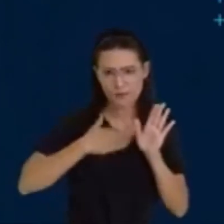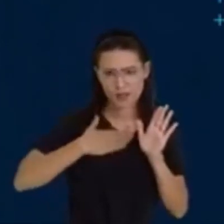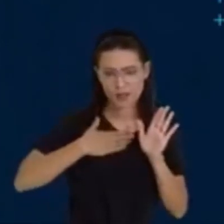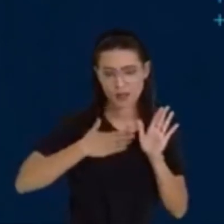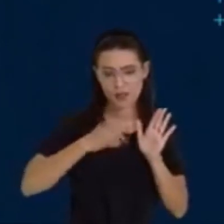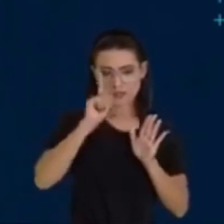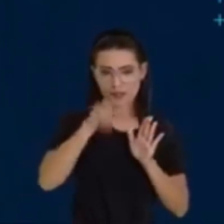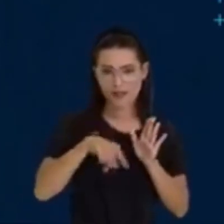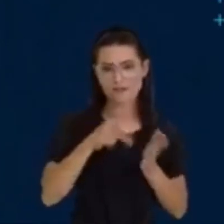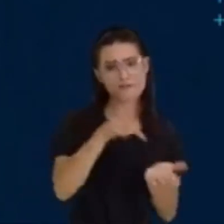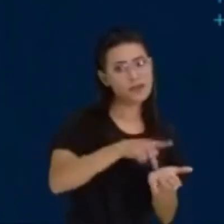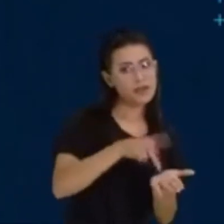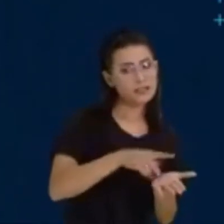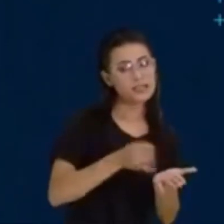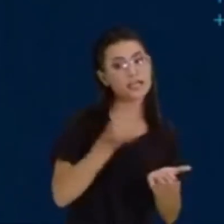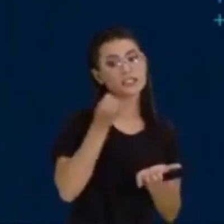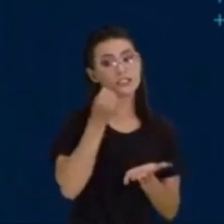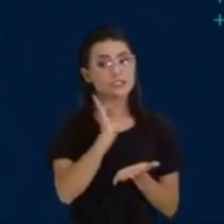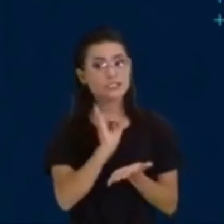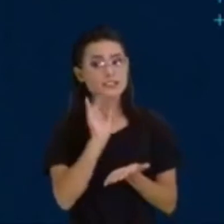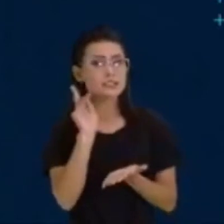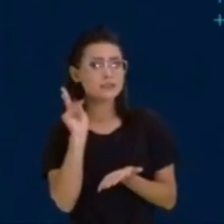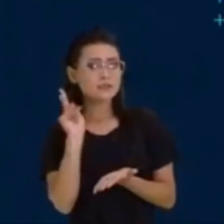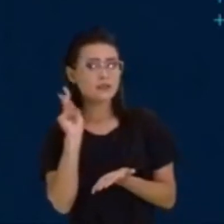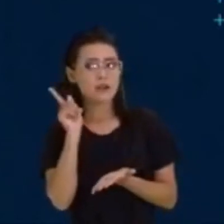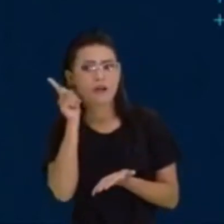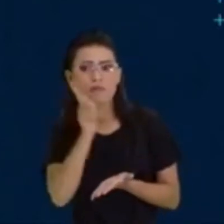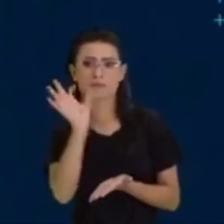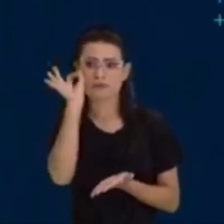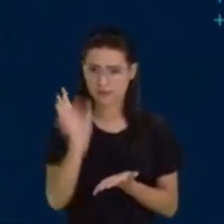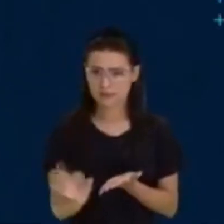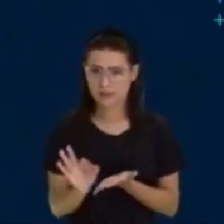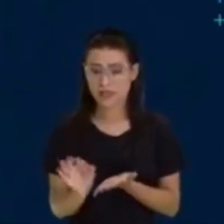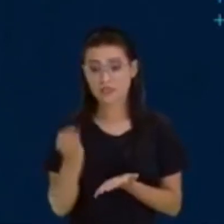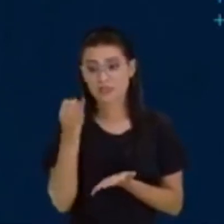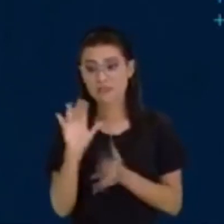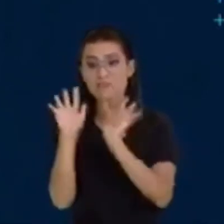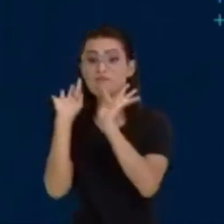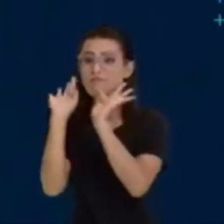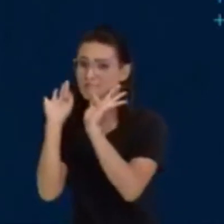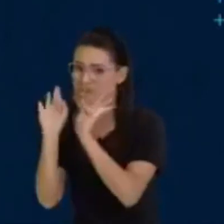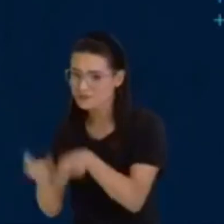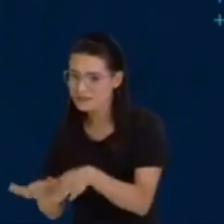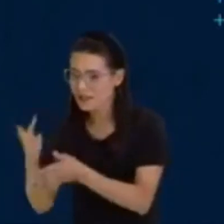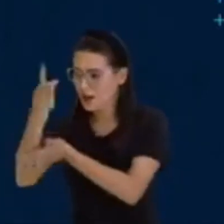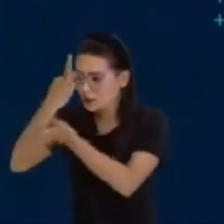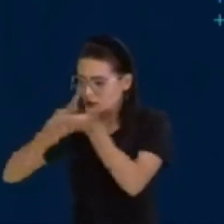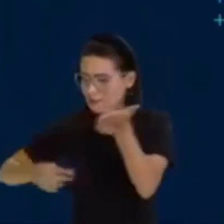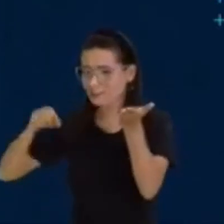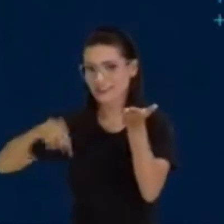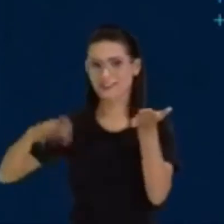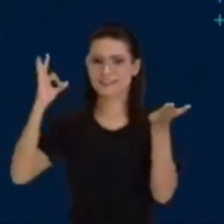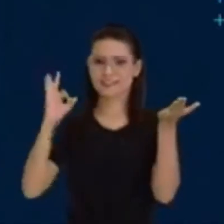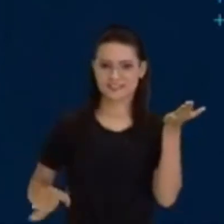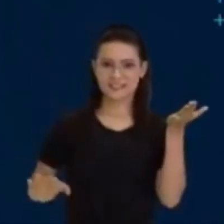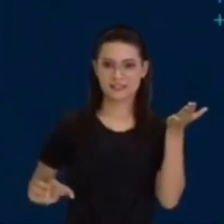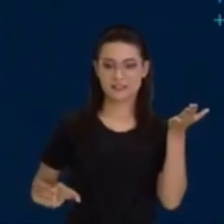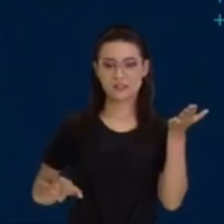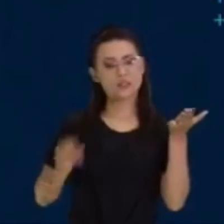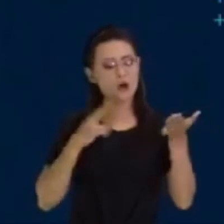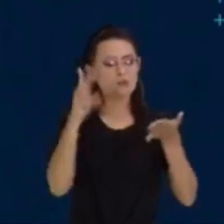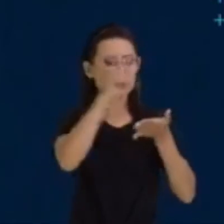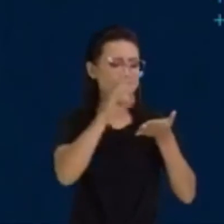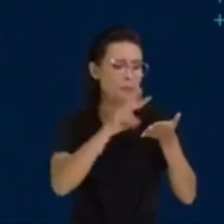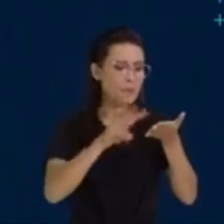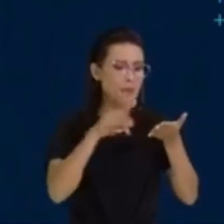verdadeiras, se elas se confirmam, quando nós terminarmos a leitura. Ou, durante a leitura, nós também